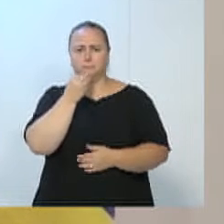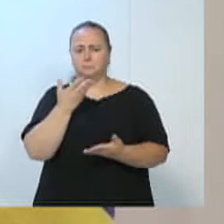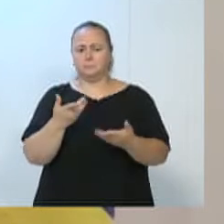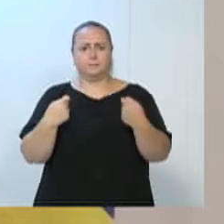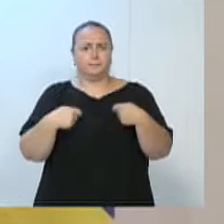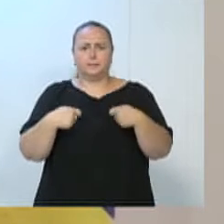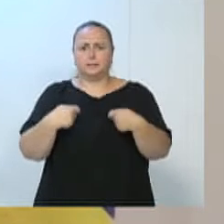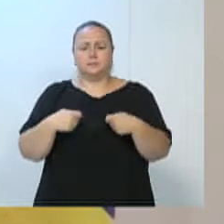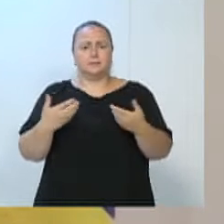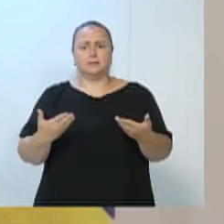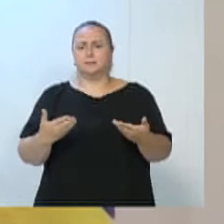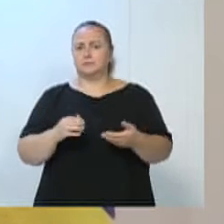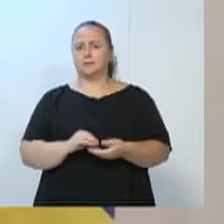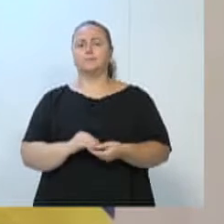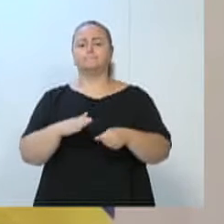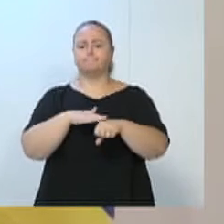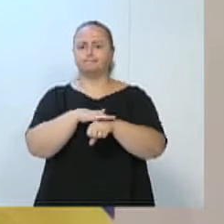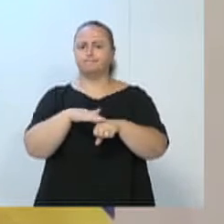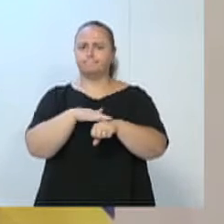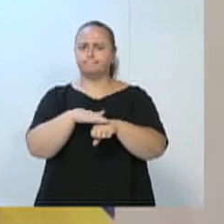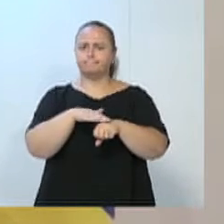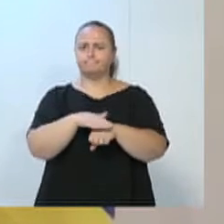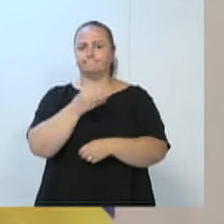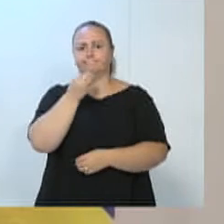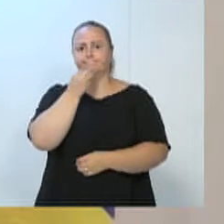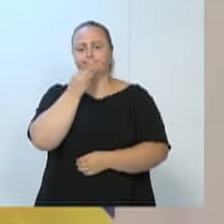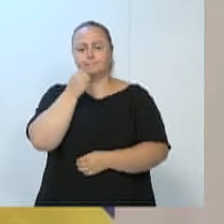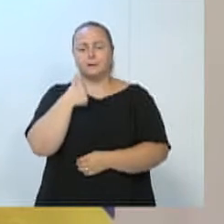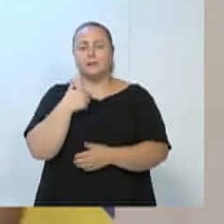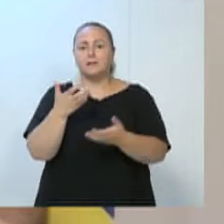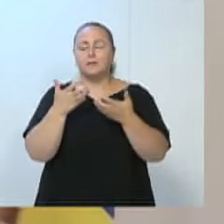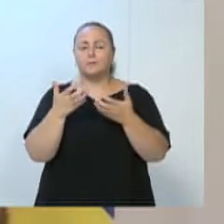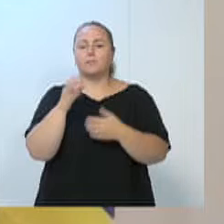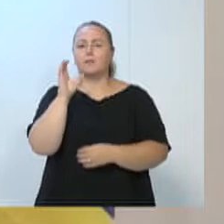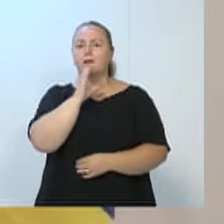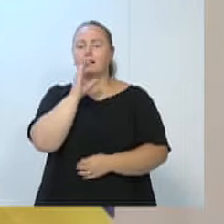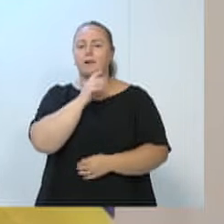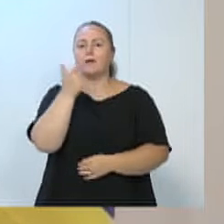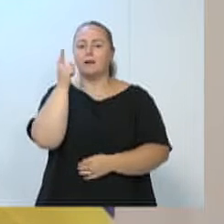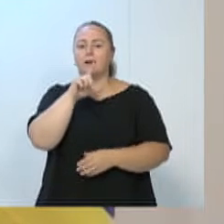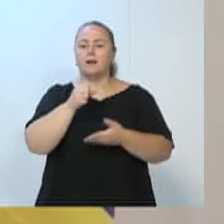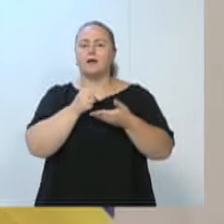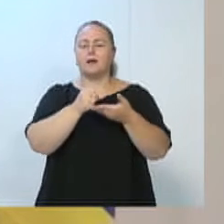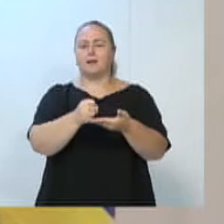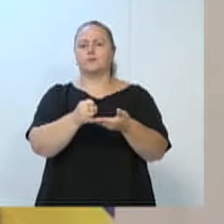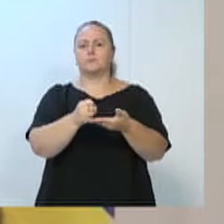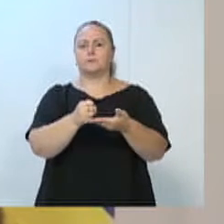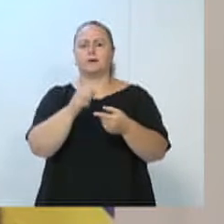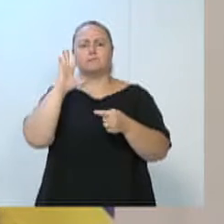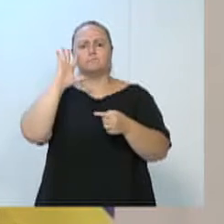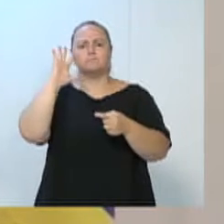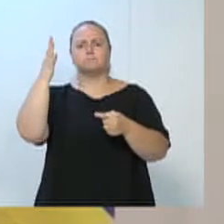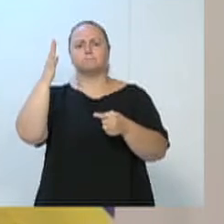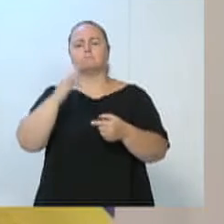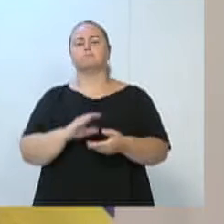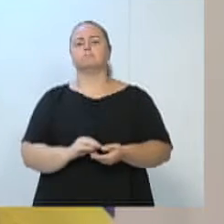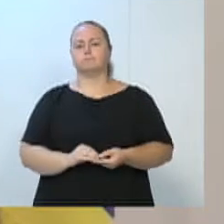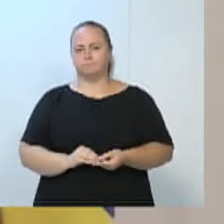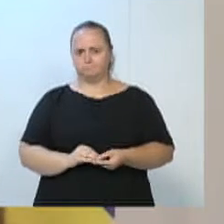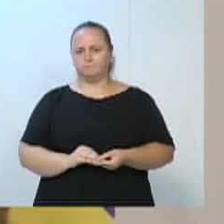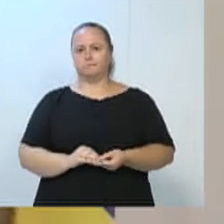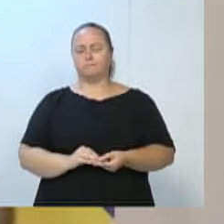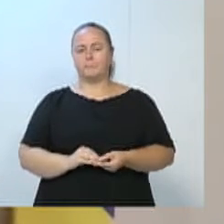conversa, reunião com eles, e quero, obviamente, o mais rápido possível, ajudá-los para resolver, e quem sabe junto com o